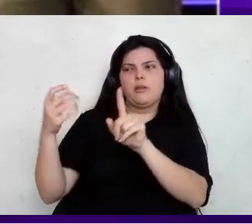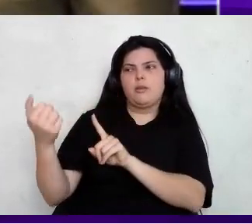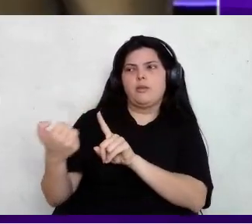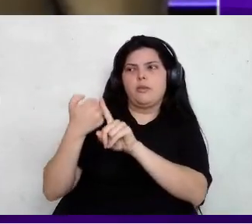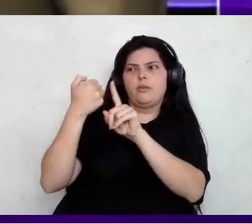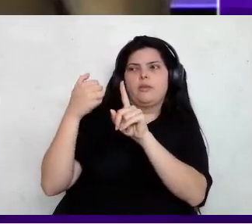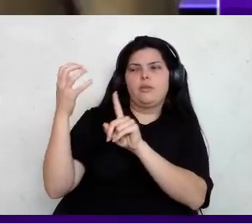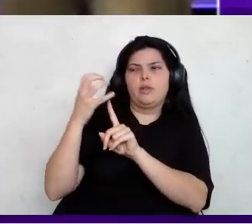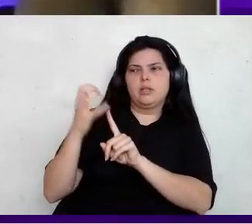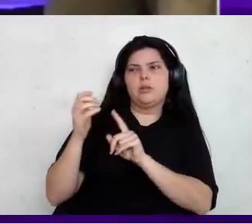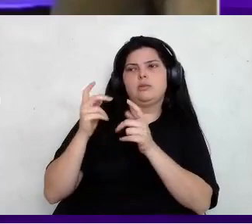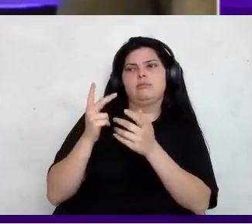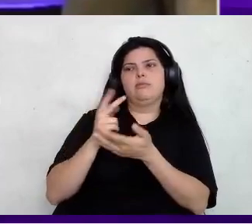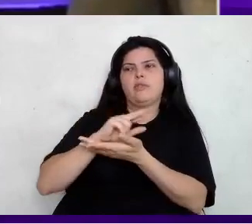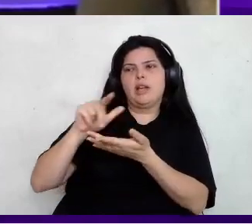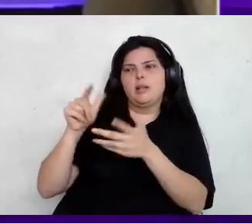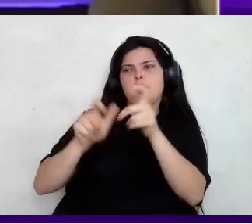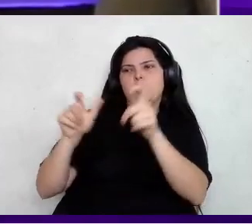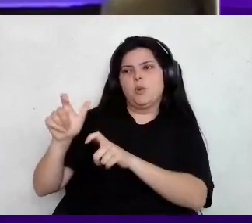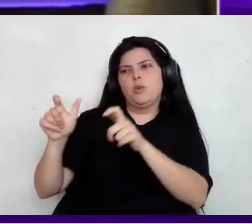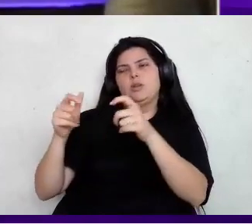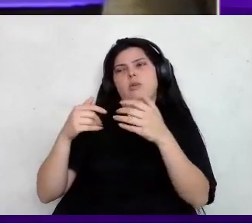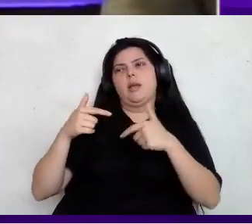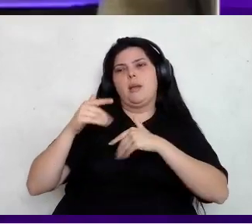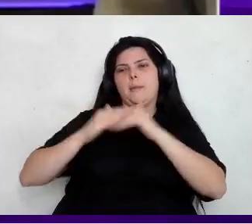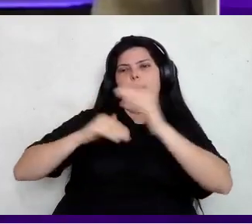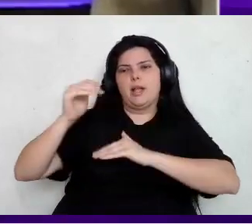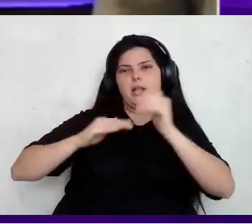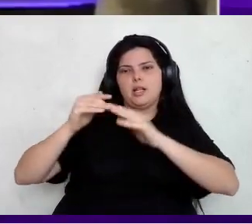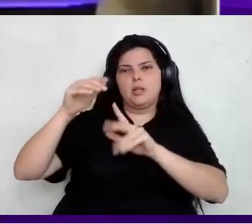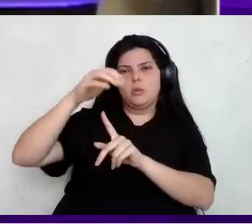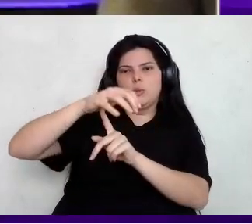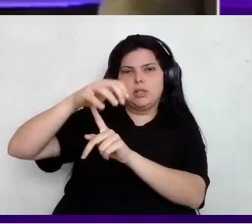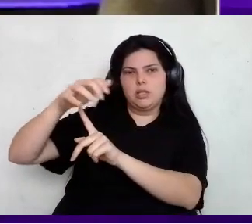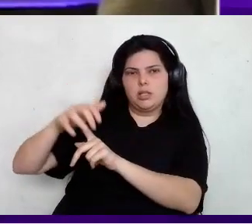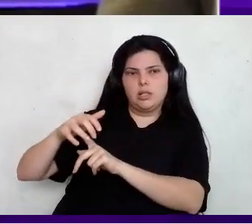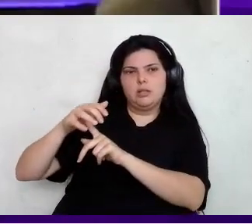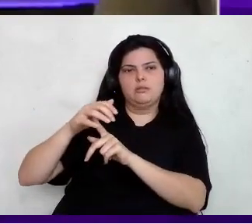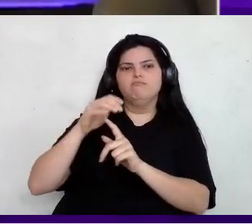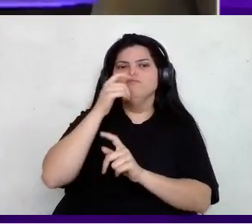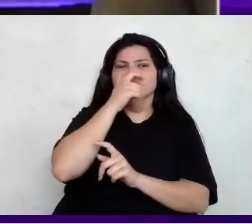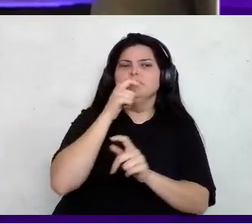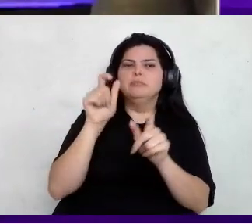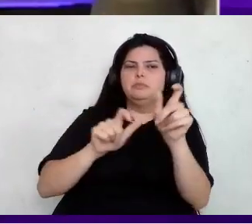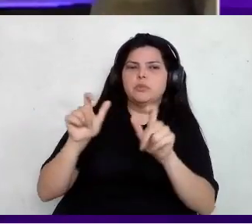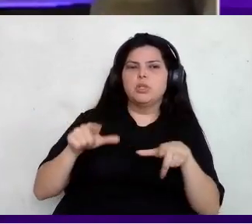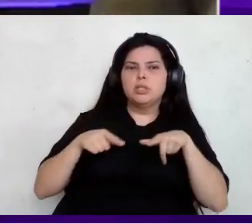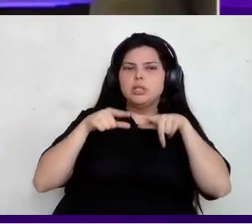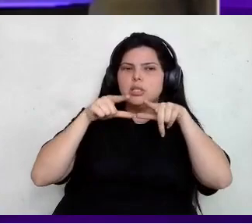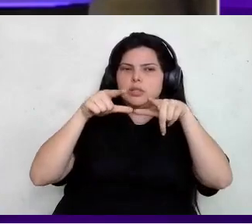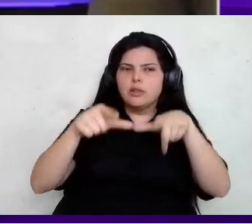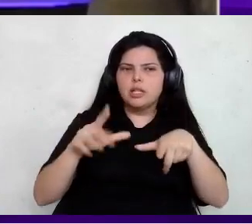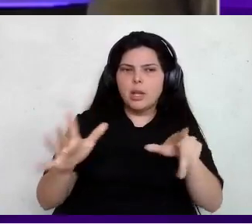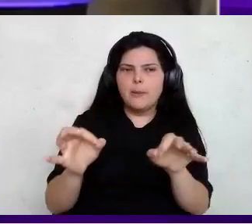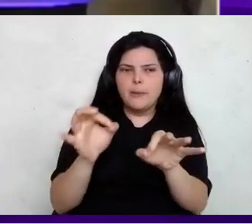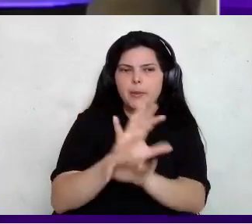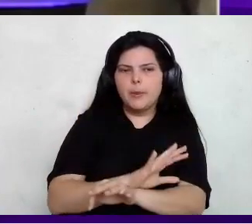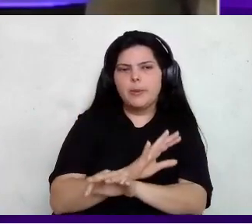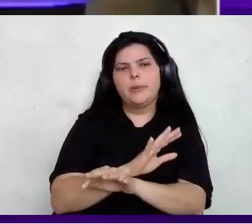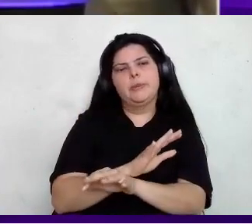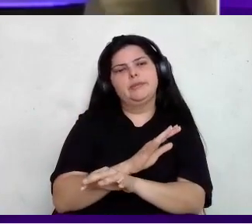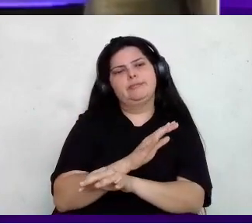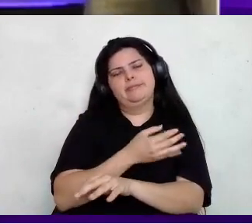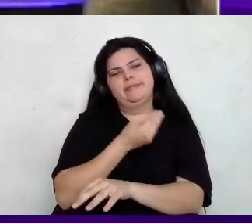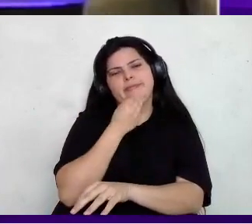todas essas ações que vocês têm feito no stand. Então, acho que só de pessoas certificadas depois de tudo isso daí, com certeza já tem